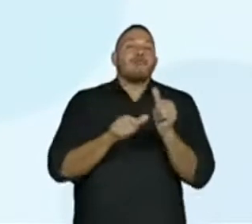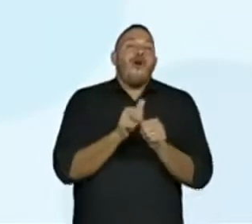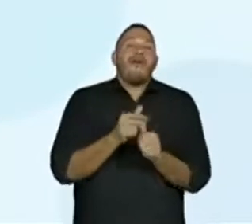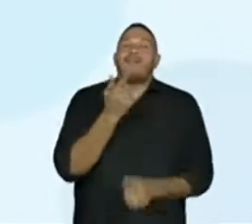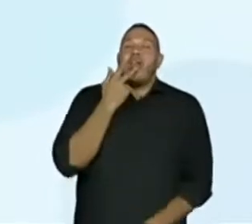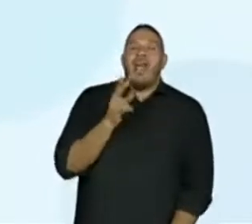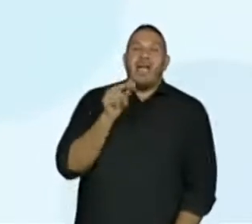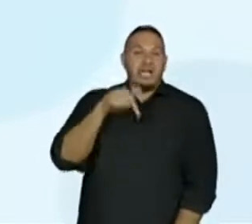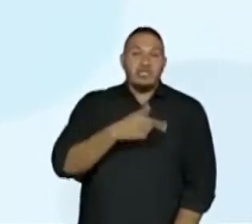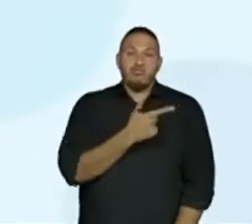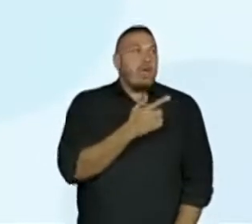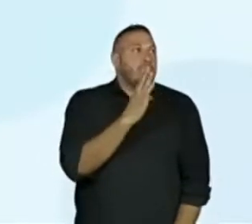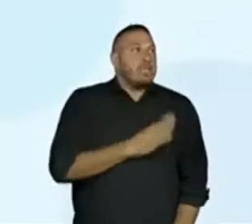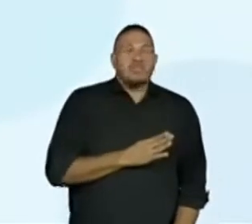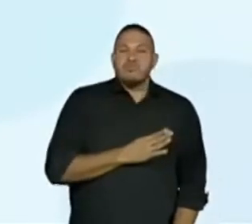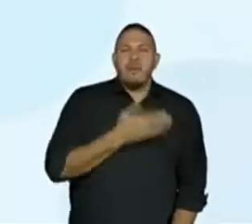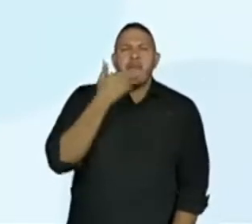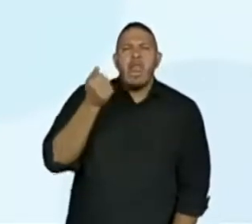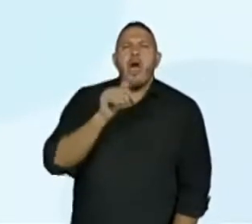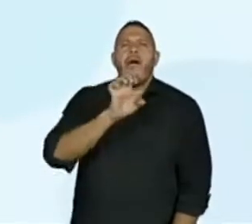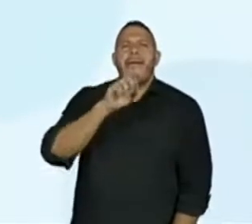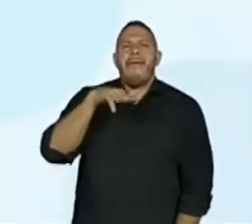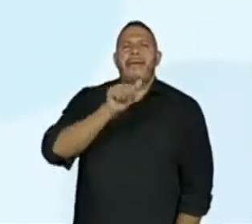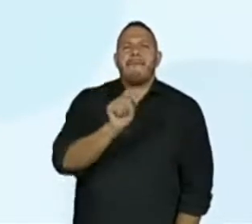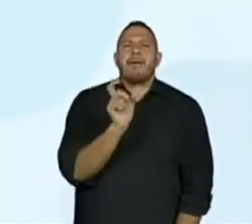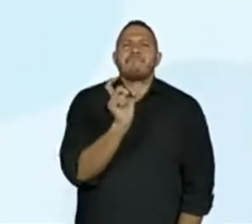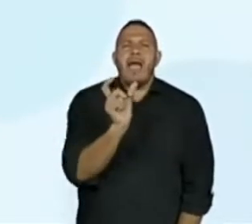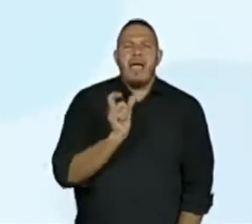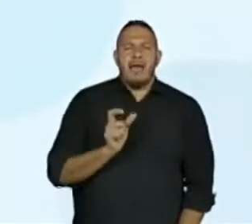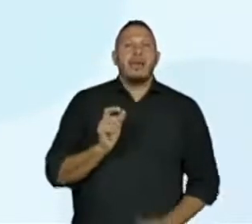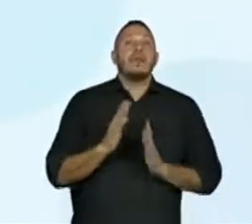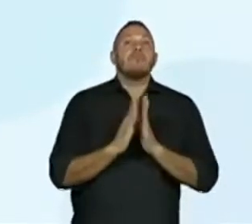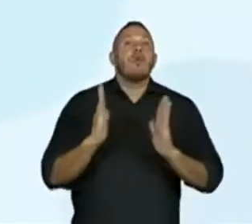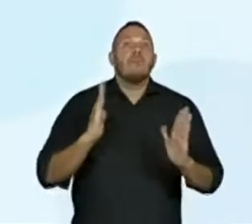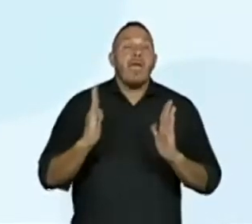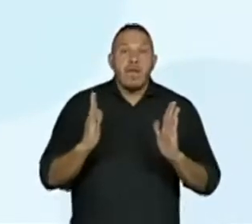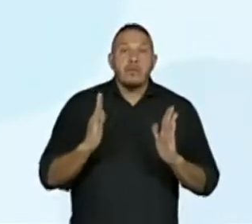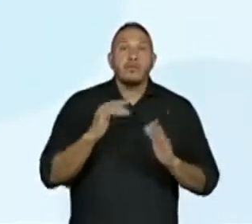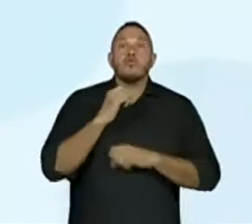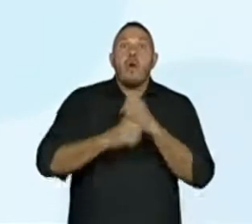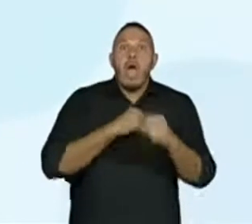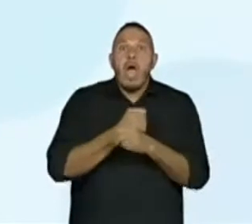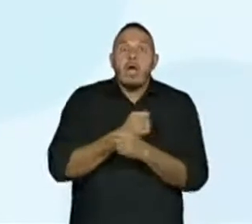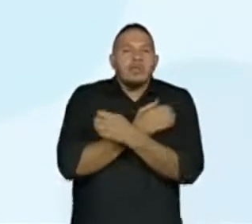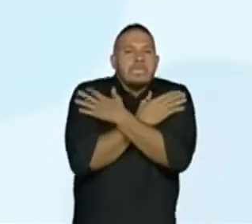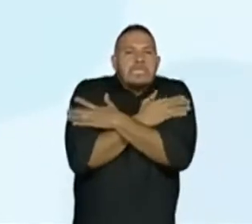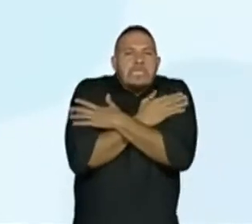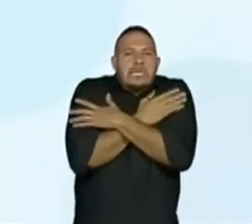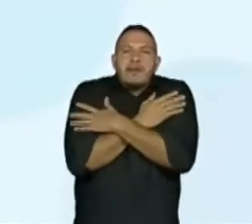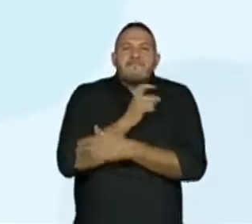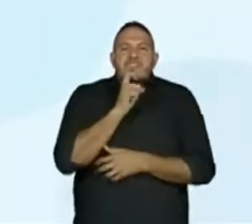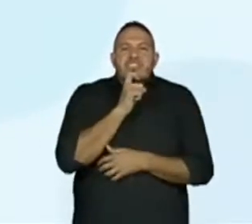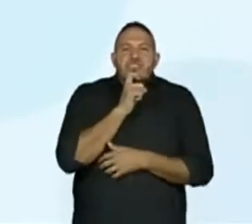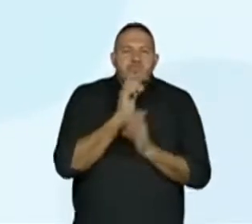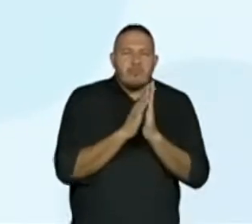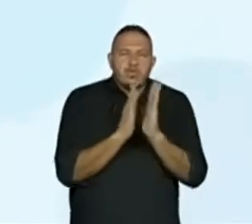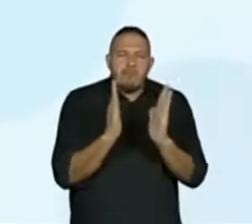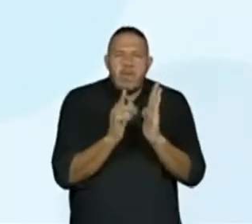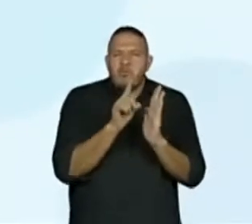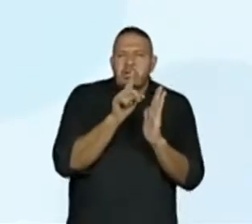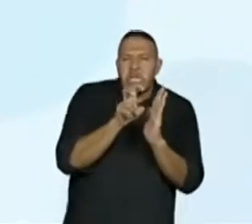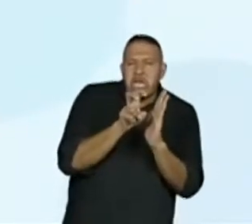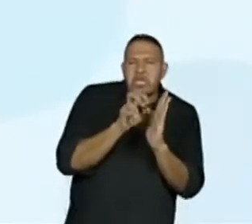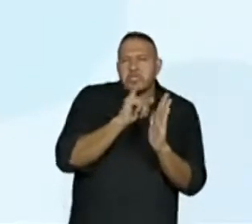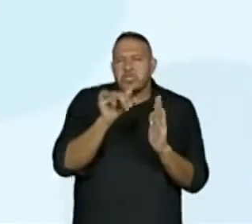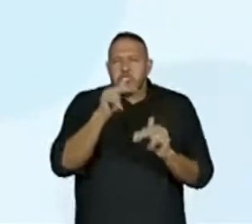estação do ano inverno surge na segunda quinzena de junho no